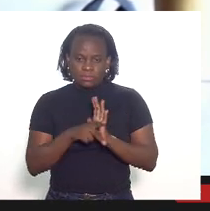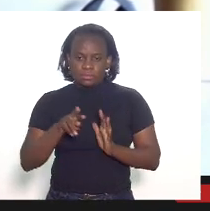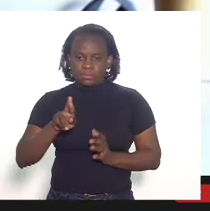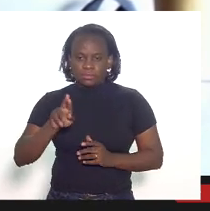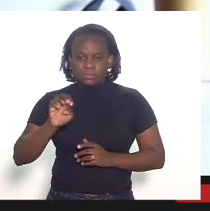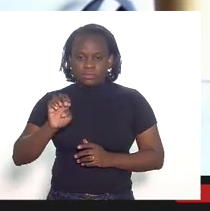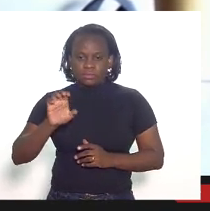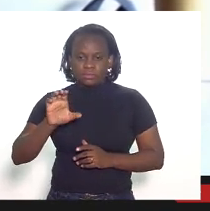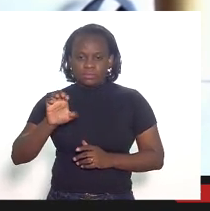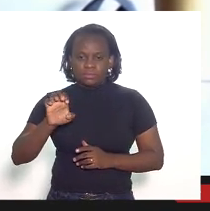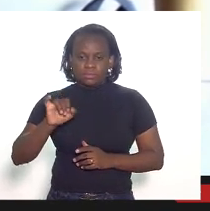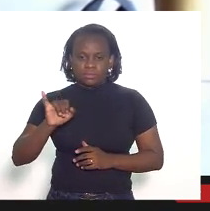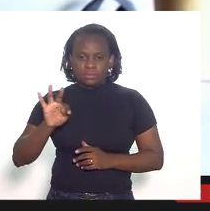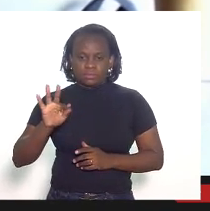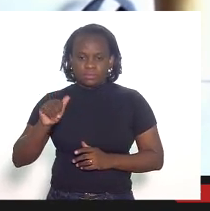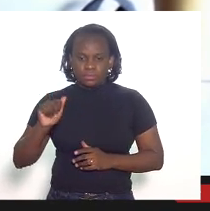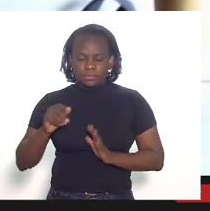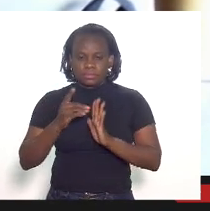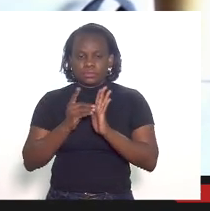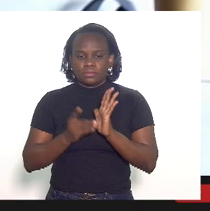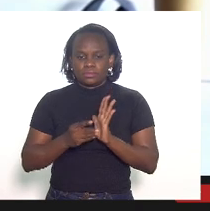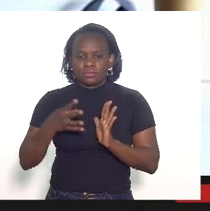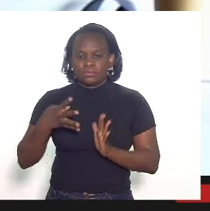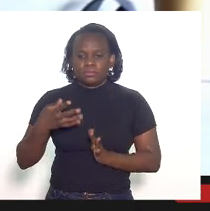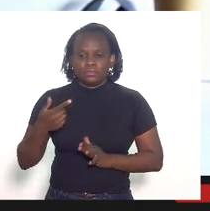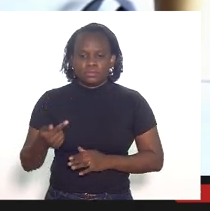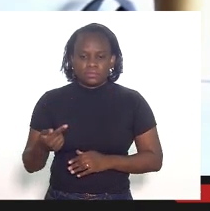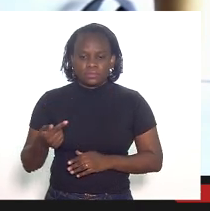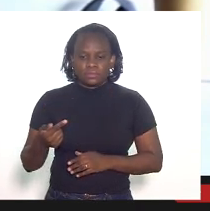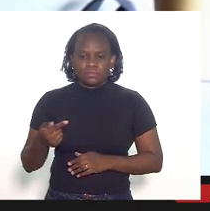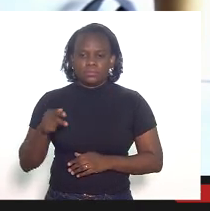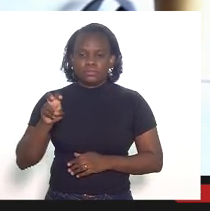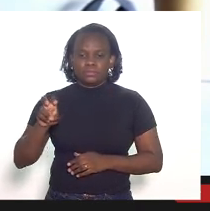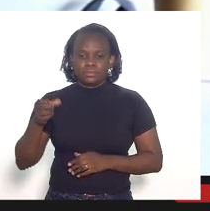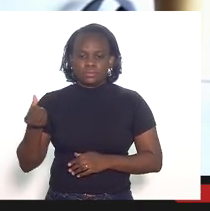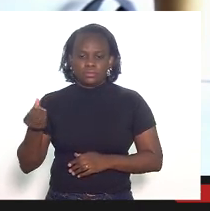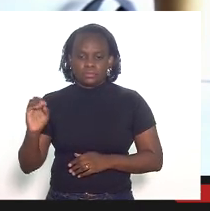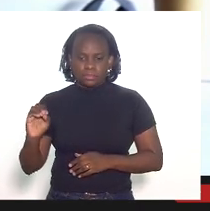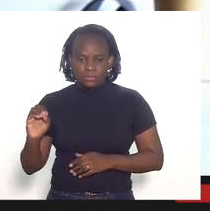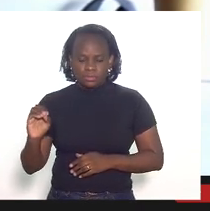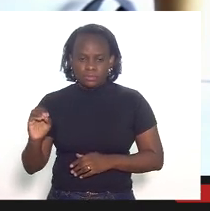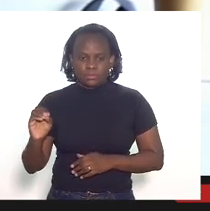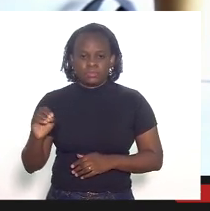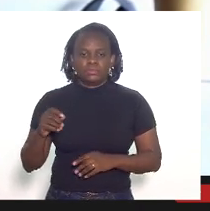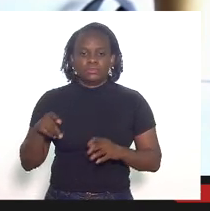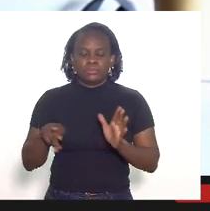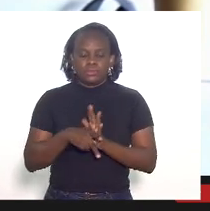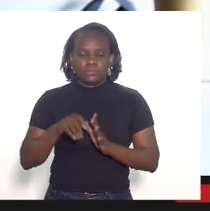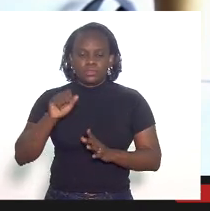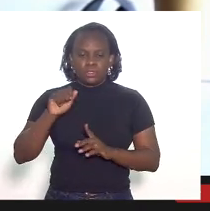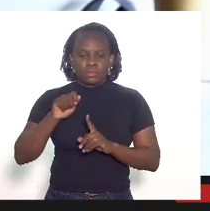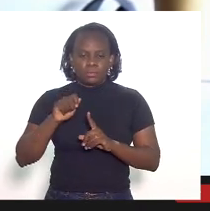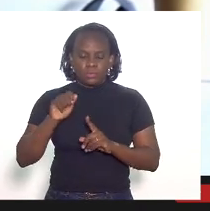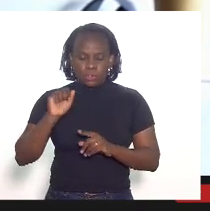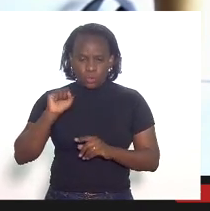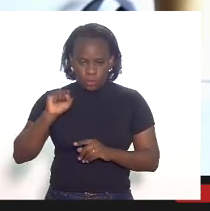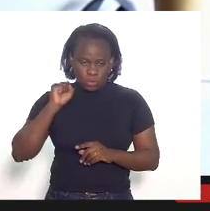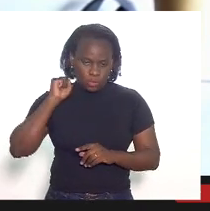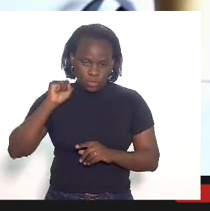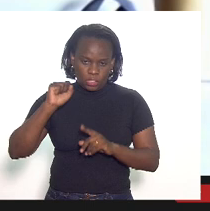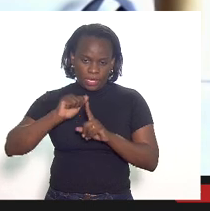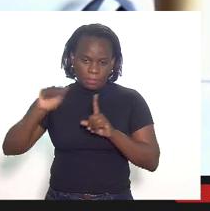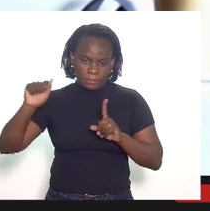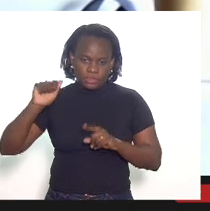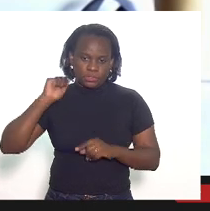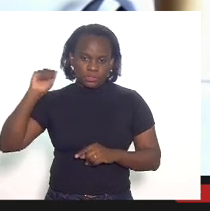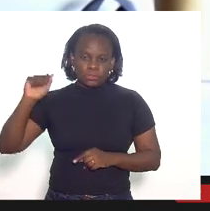decreto 47 560 de 8 de abril de 21 que